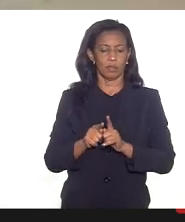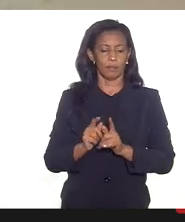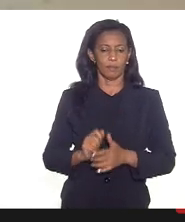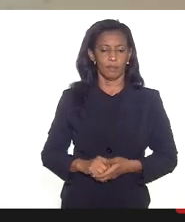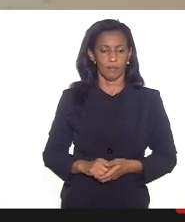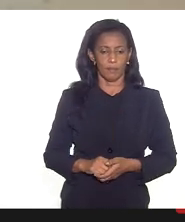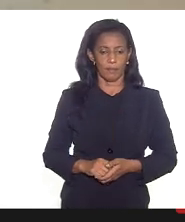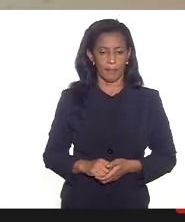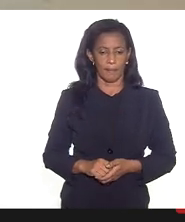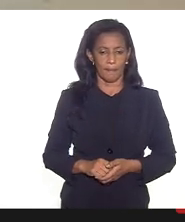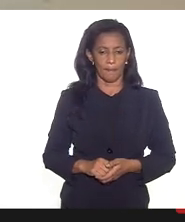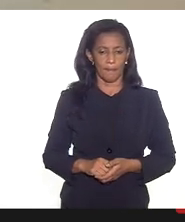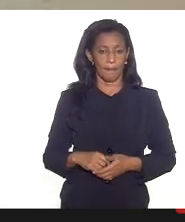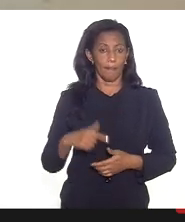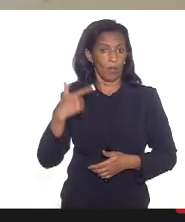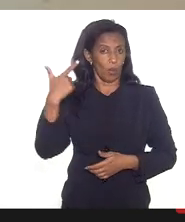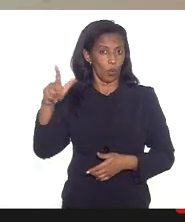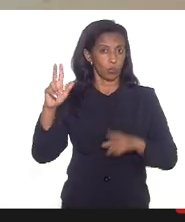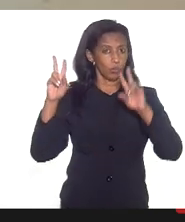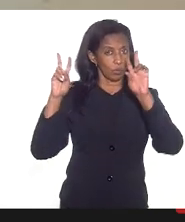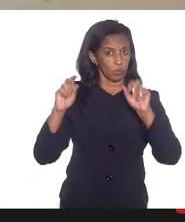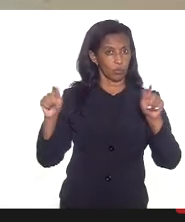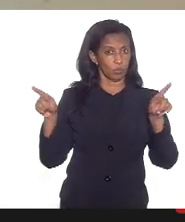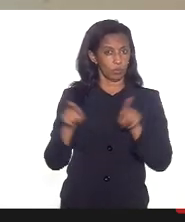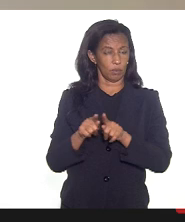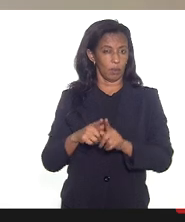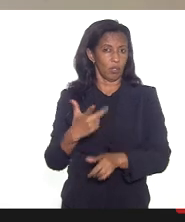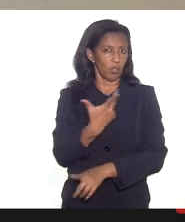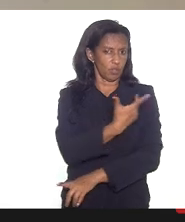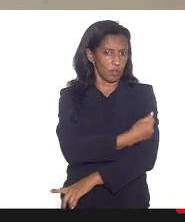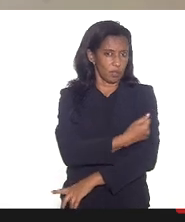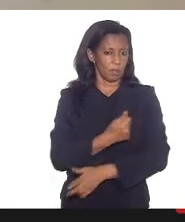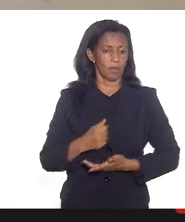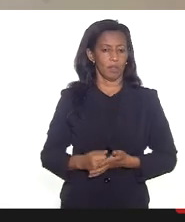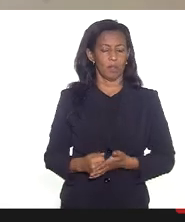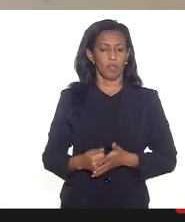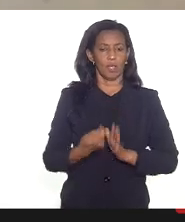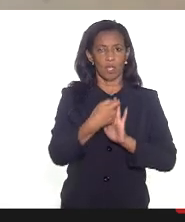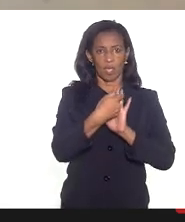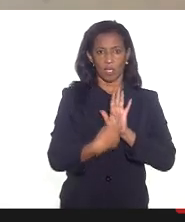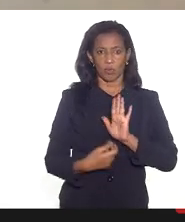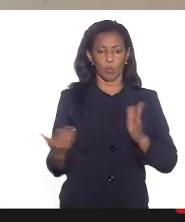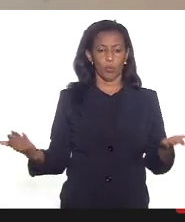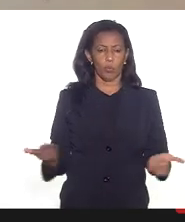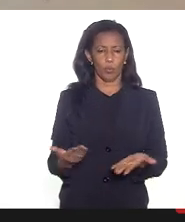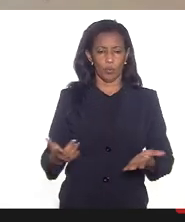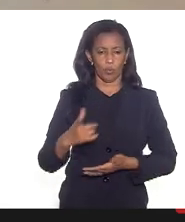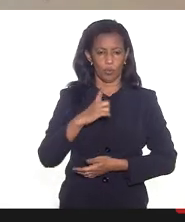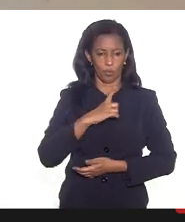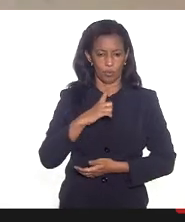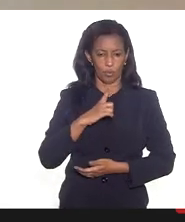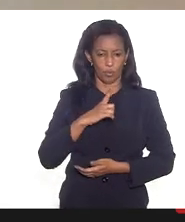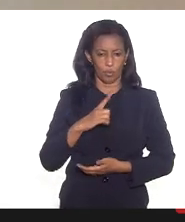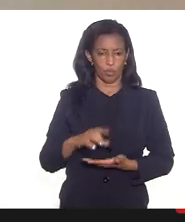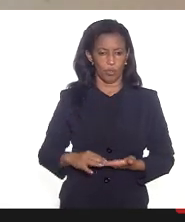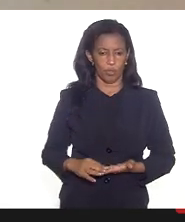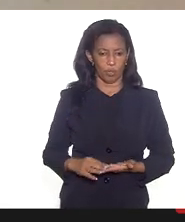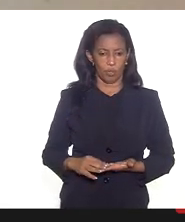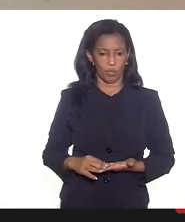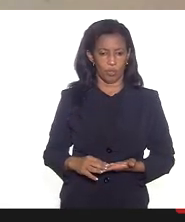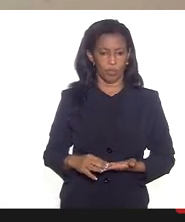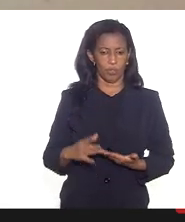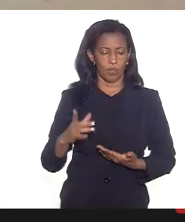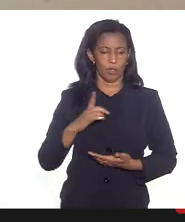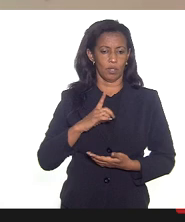SINASC outra coisa nós vacinamos aqui pelo menos o registro que nós temos hoje de cerca de 11 mil 400